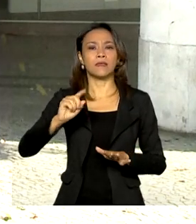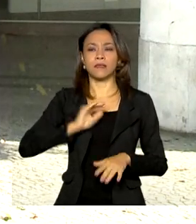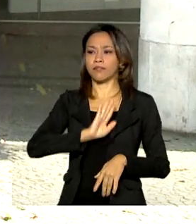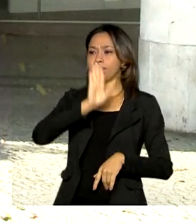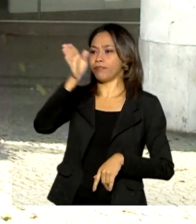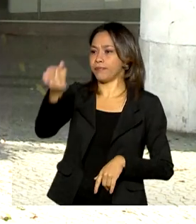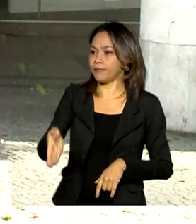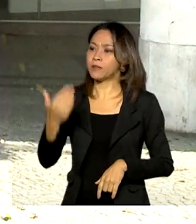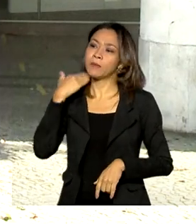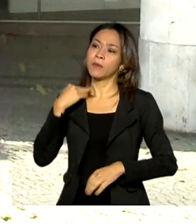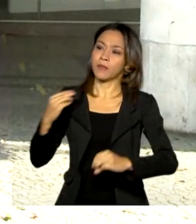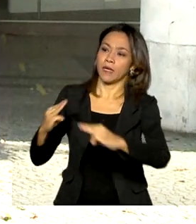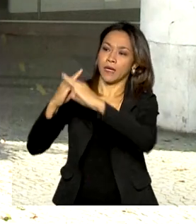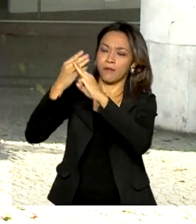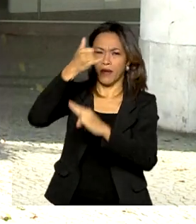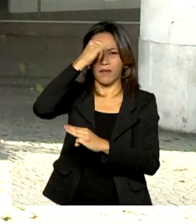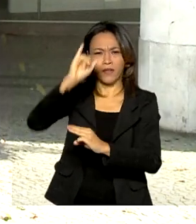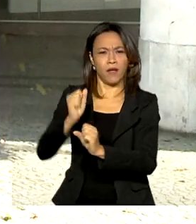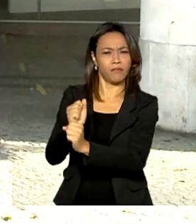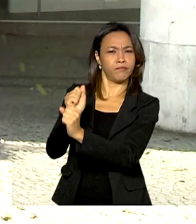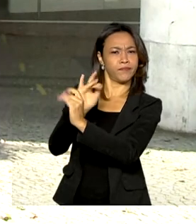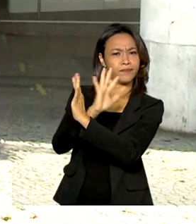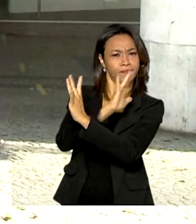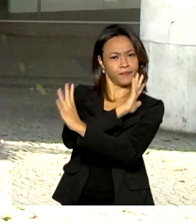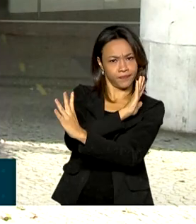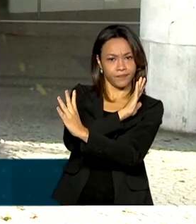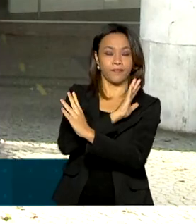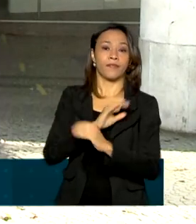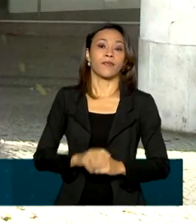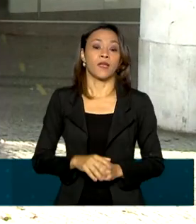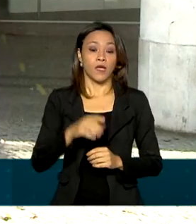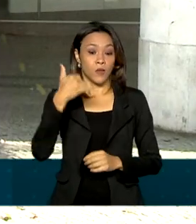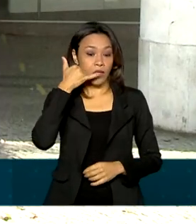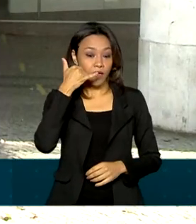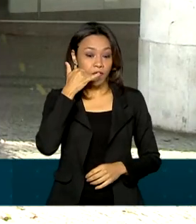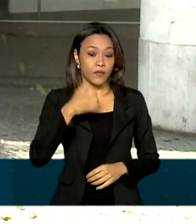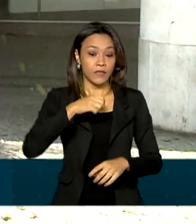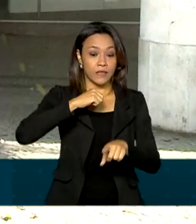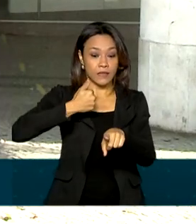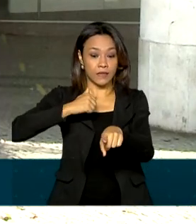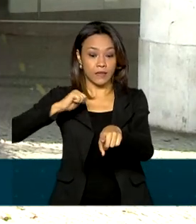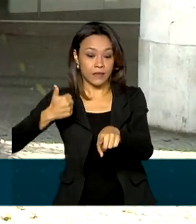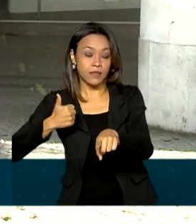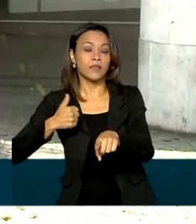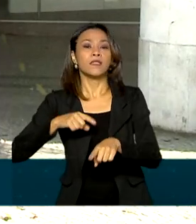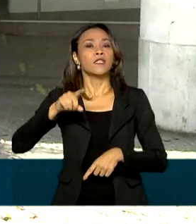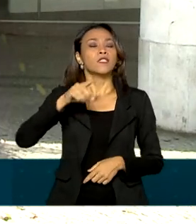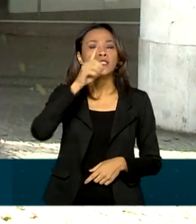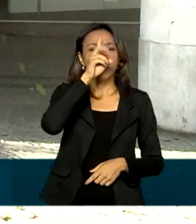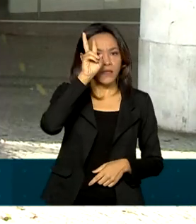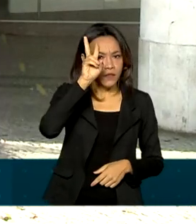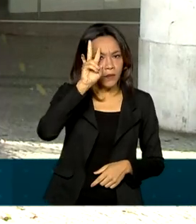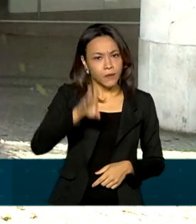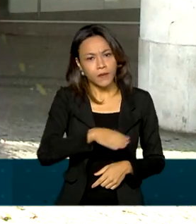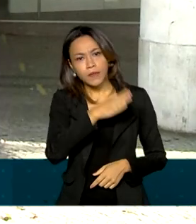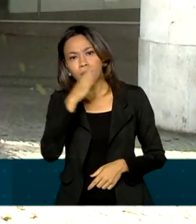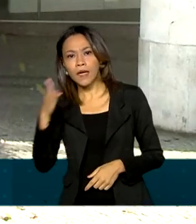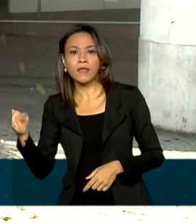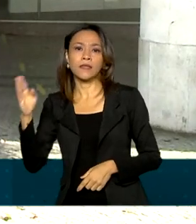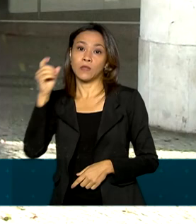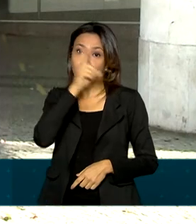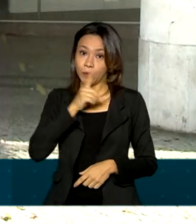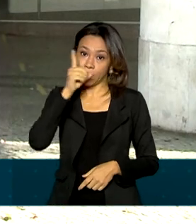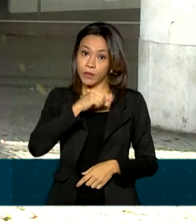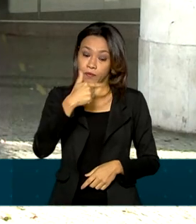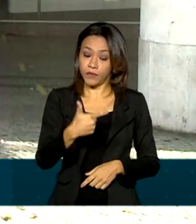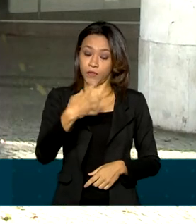agência da Caixa para evitar filas e aglomeração. O telefone 111 da Caixa funciona de segunda a domingo, nas 24 horas